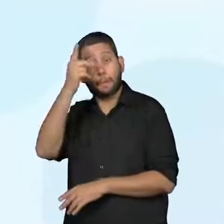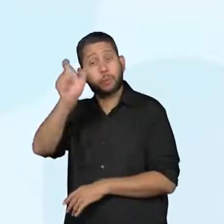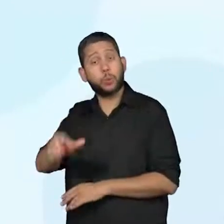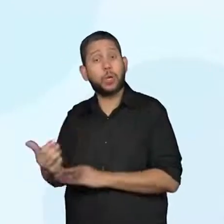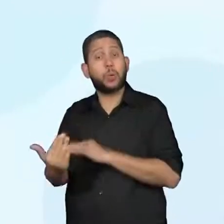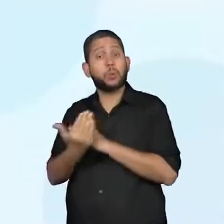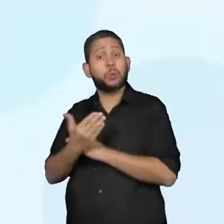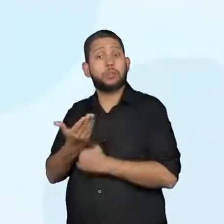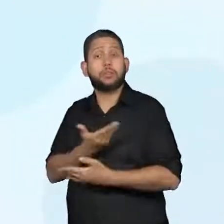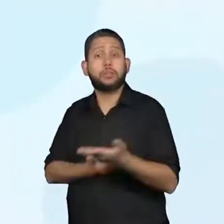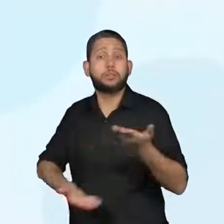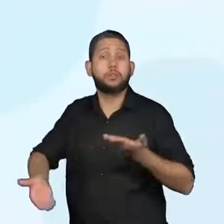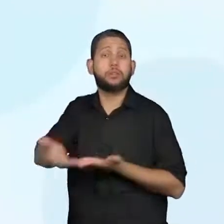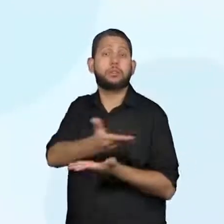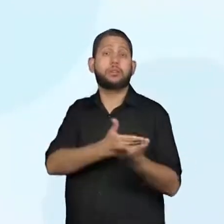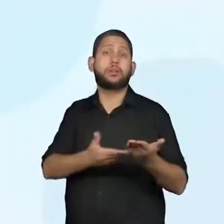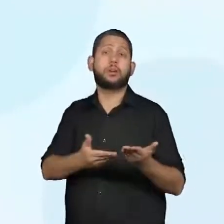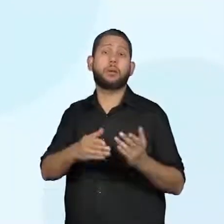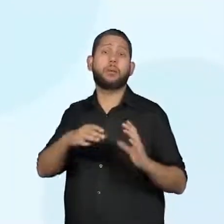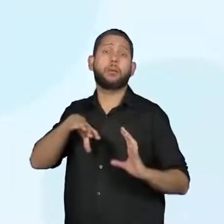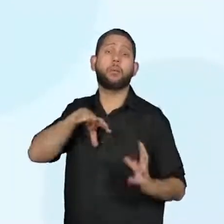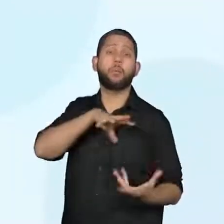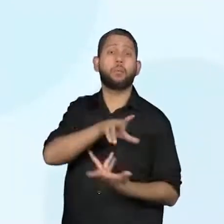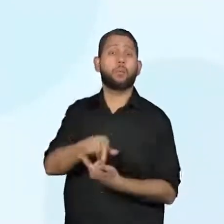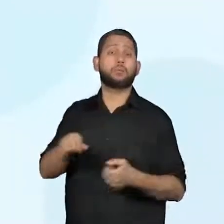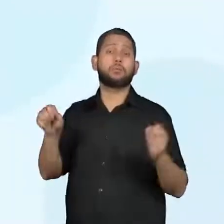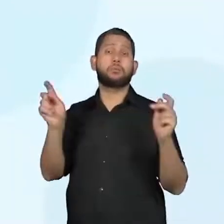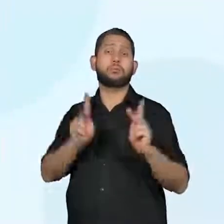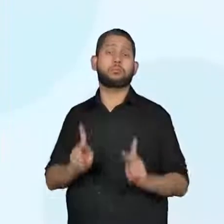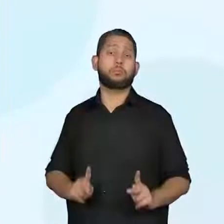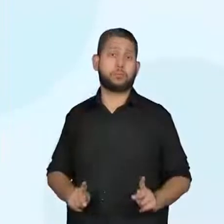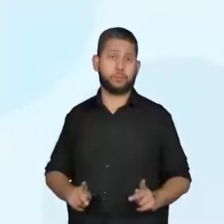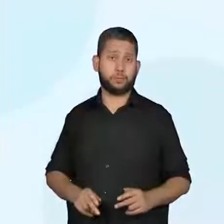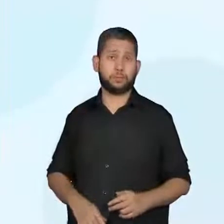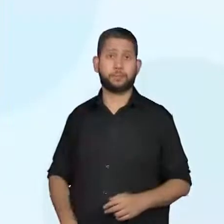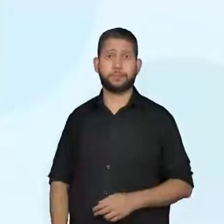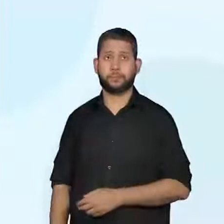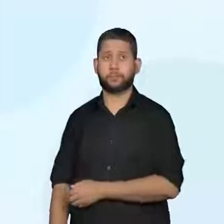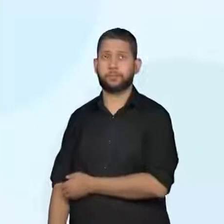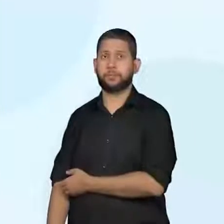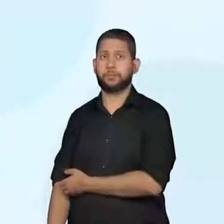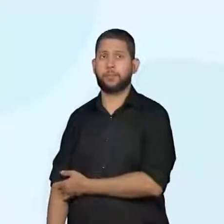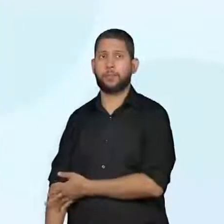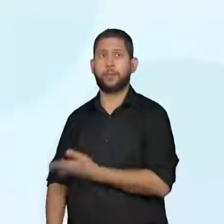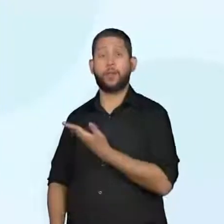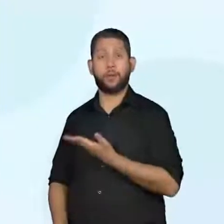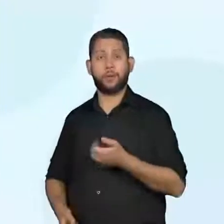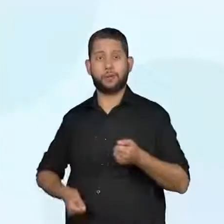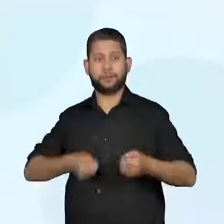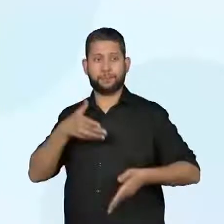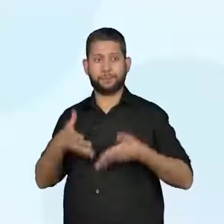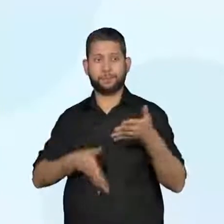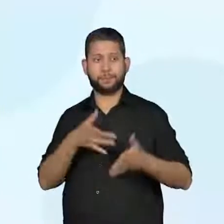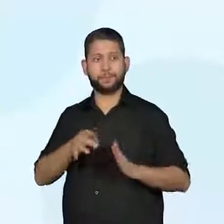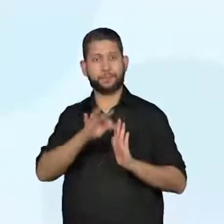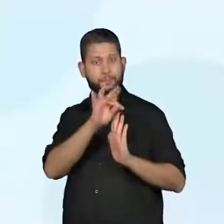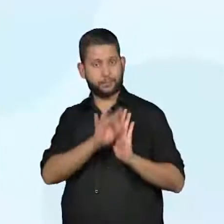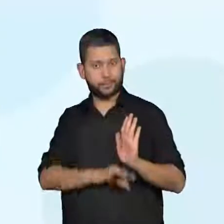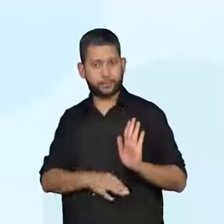do nosso planeta, evitando todo e qualquer tipo de poluição, não é mesmo? Vamos ler junto aí